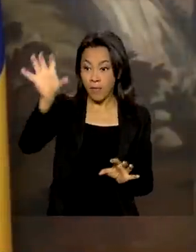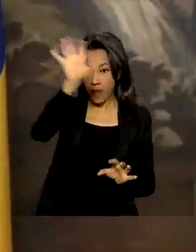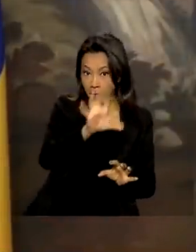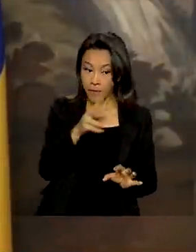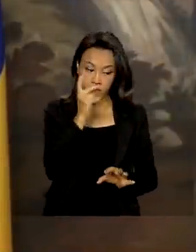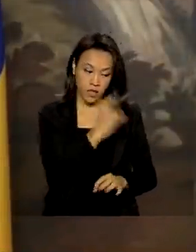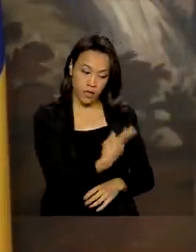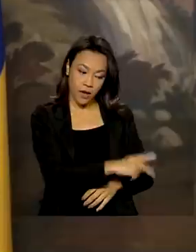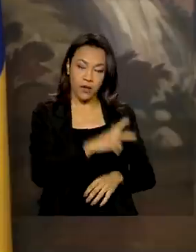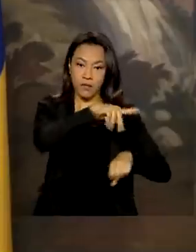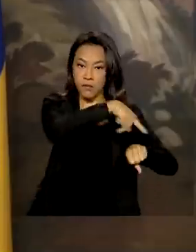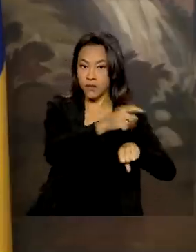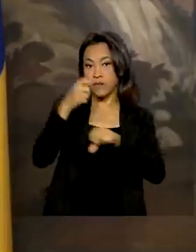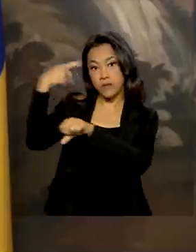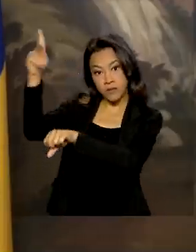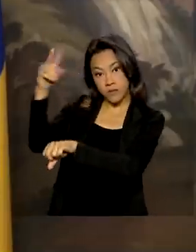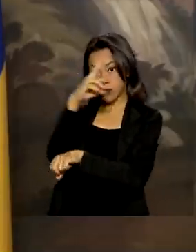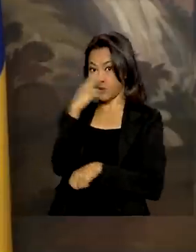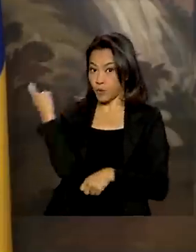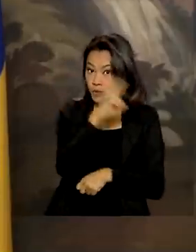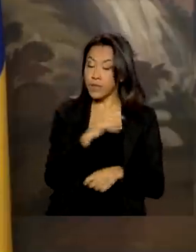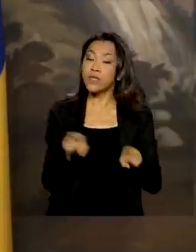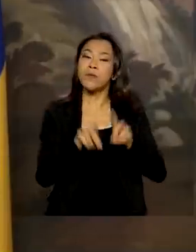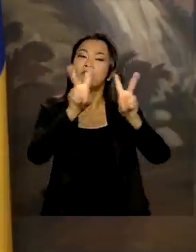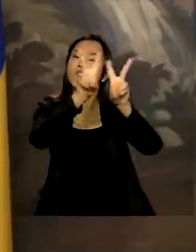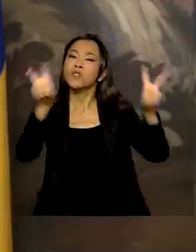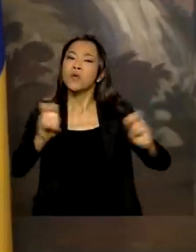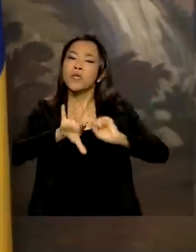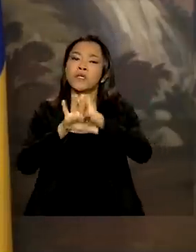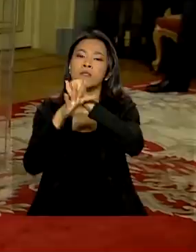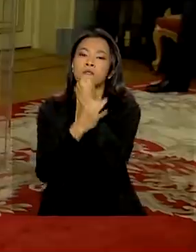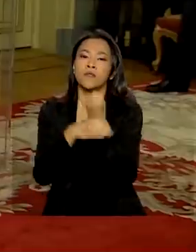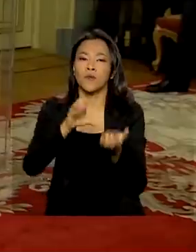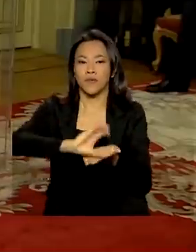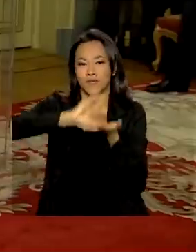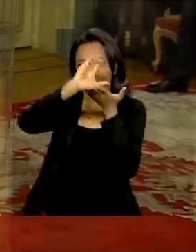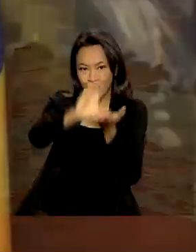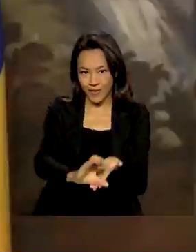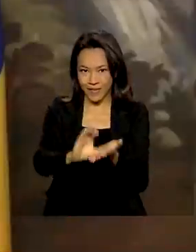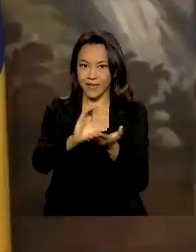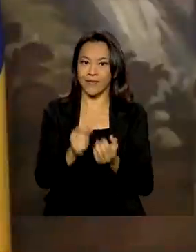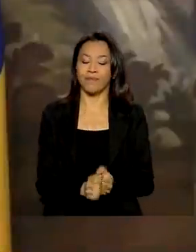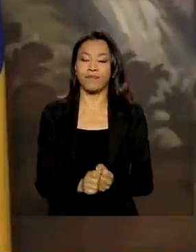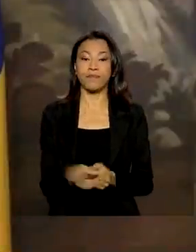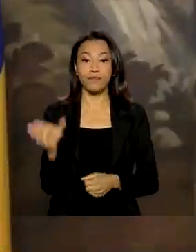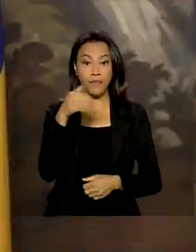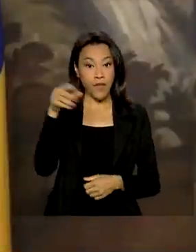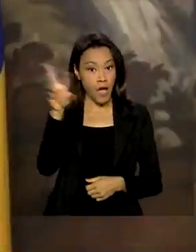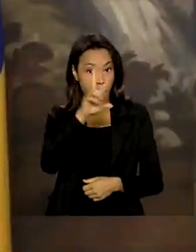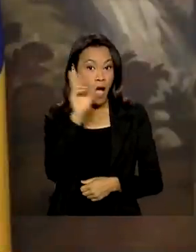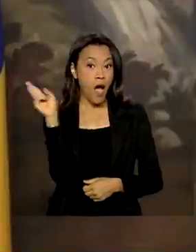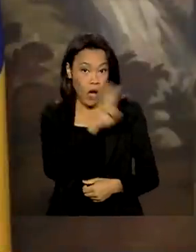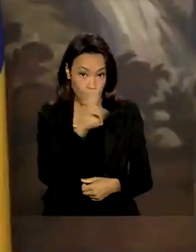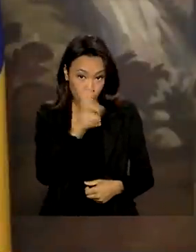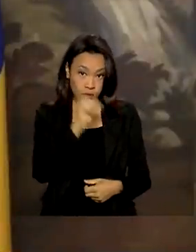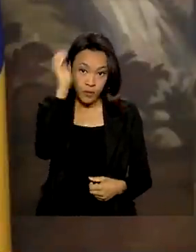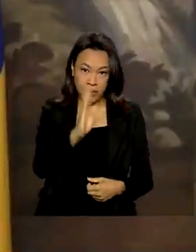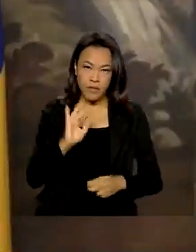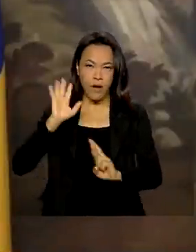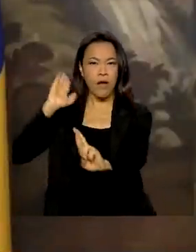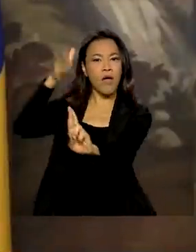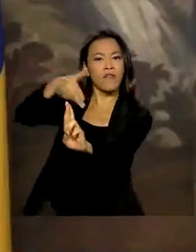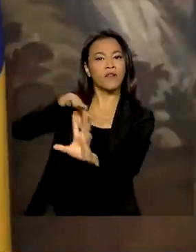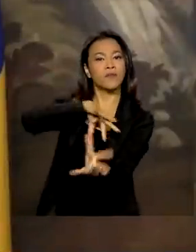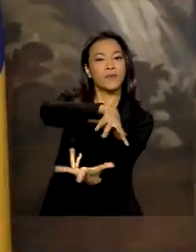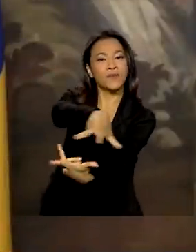abordamos questões afetas ao Conselho de Segurança das Nações Unidas. A Rússia é, para o Brasil, uma referência mundial